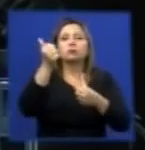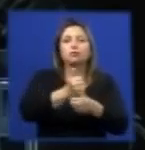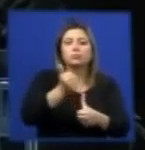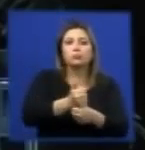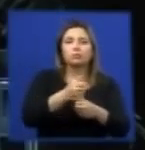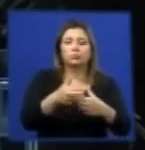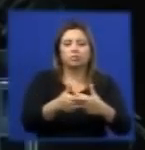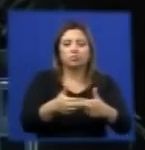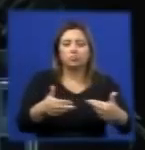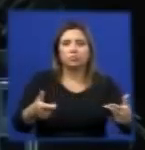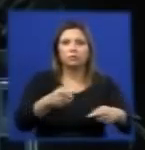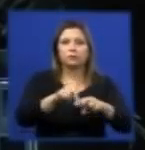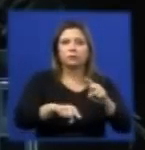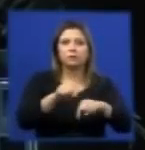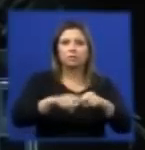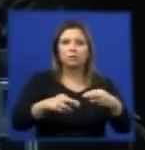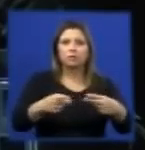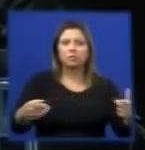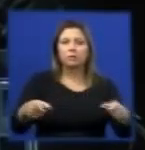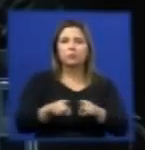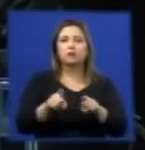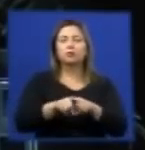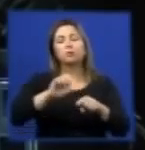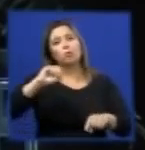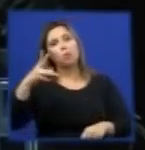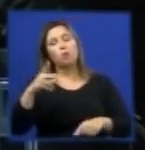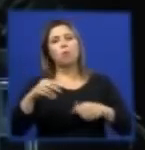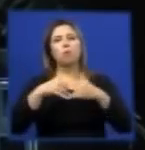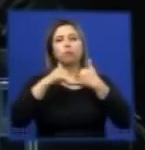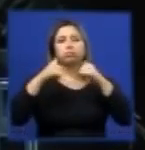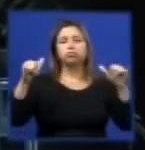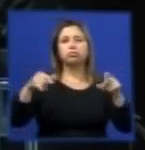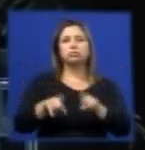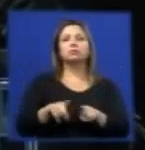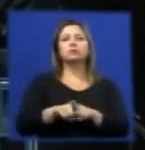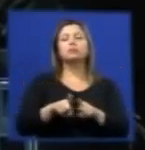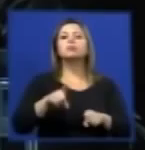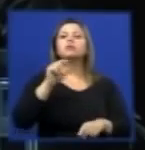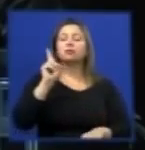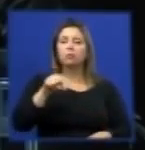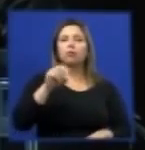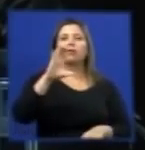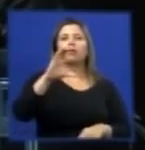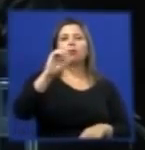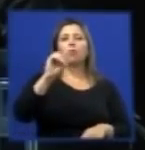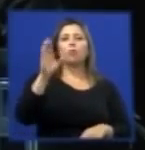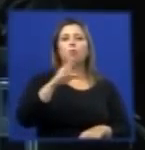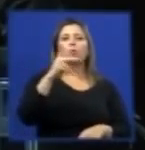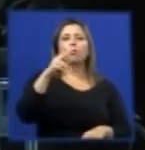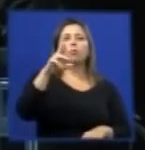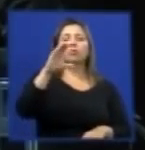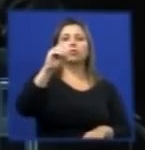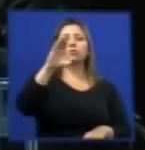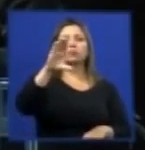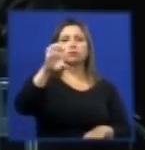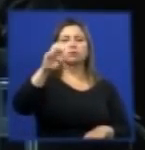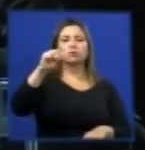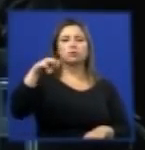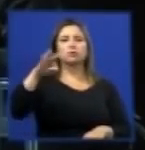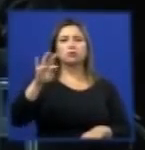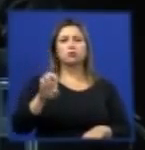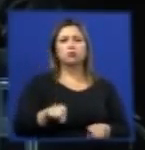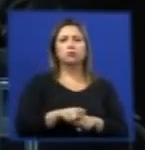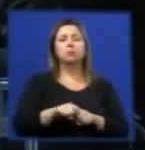-prima ou energia em um processo que já existe. Por isso, o nome coprocessamento. As alternativas viáveis